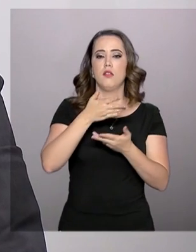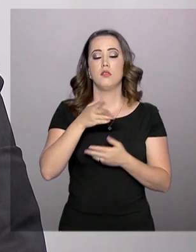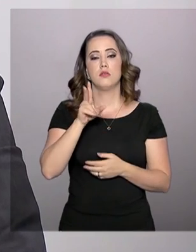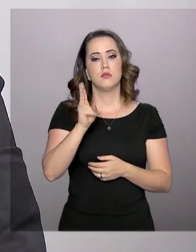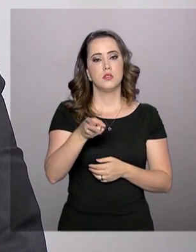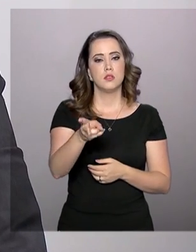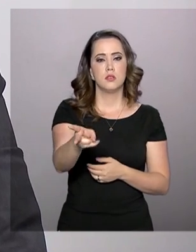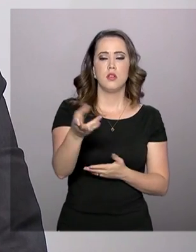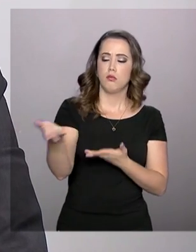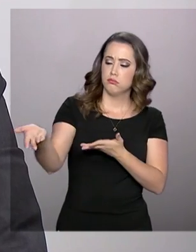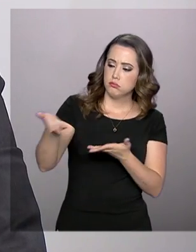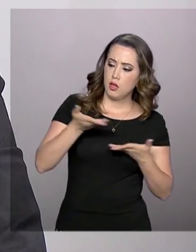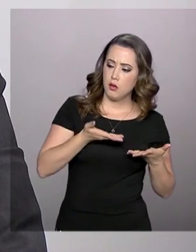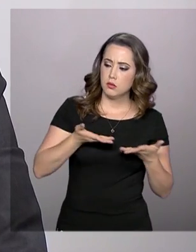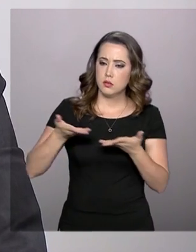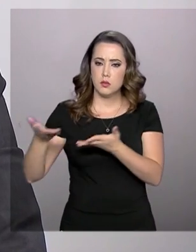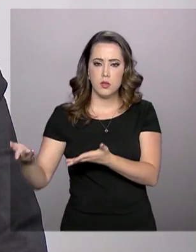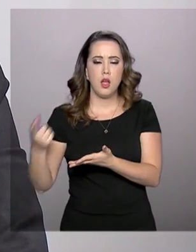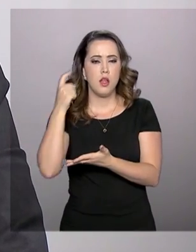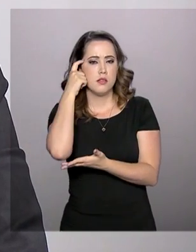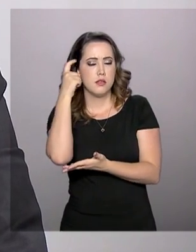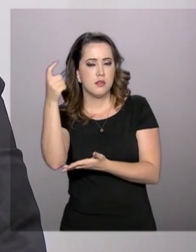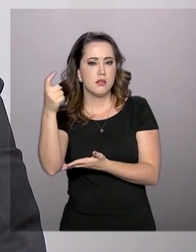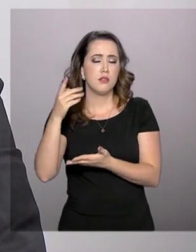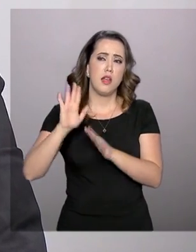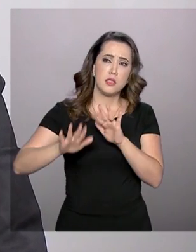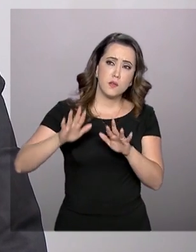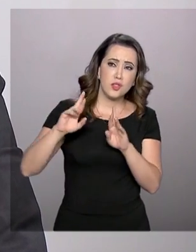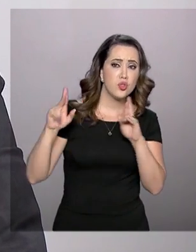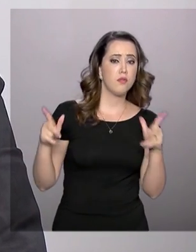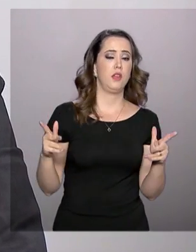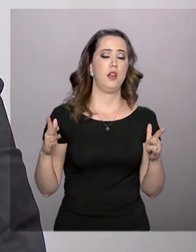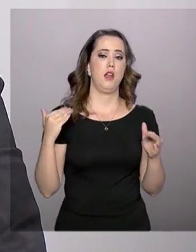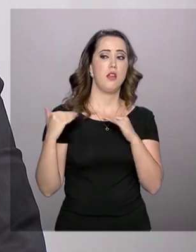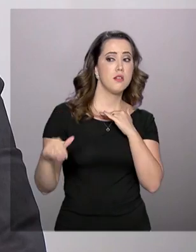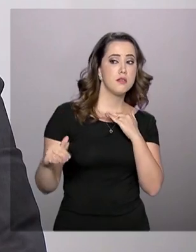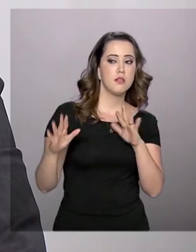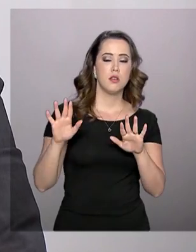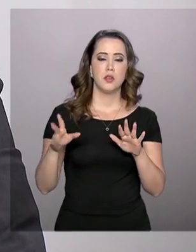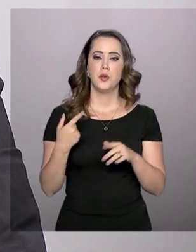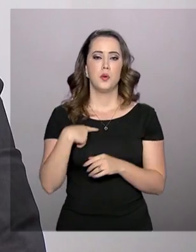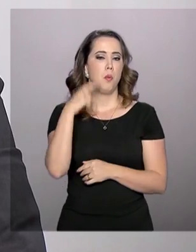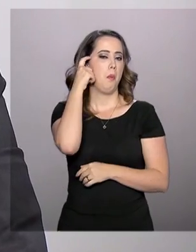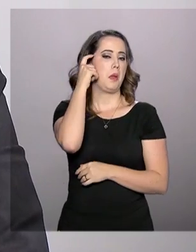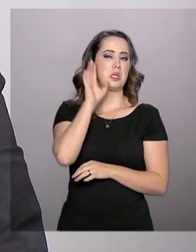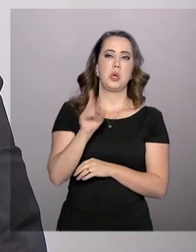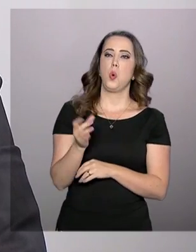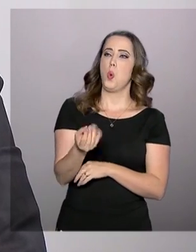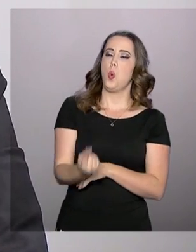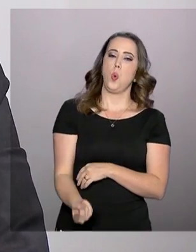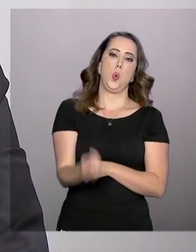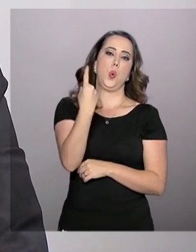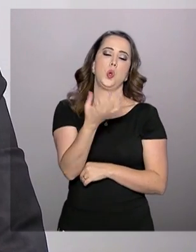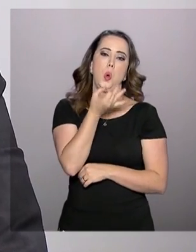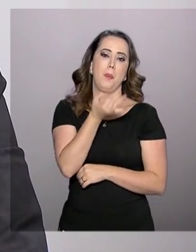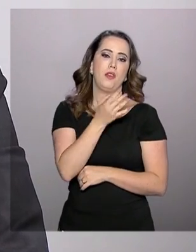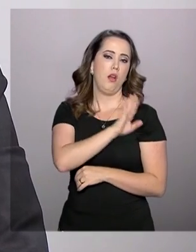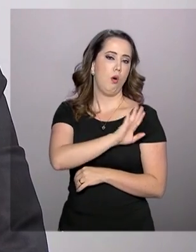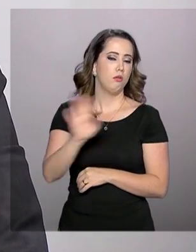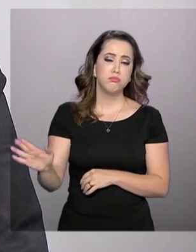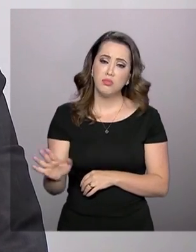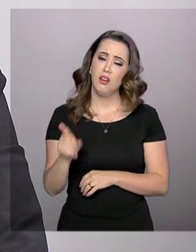ser receptivo a ideias discordantes. Eu não posso achar que todo mundo tem que pensar igual a mim ou igual ao governo.